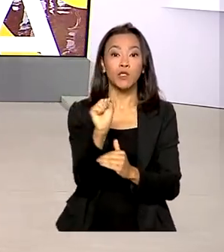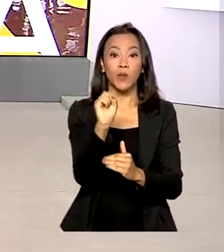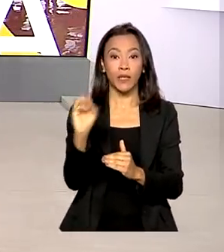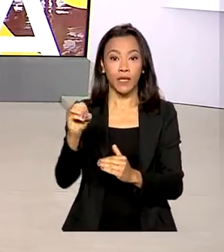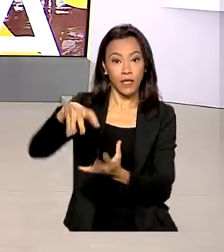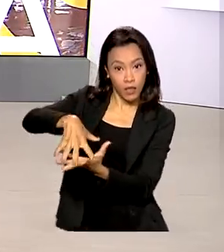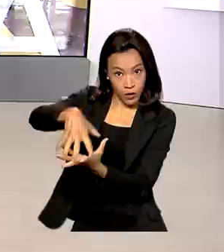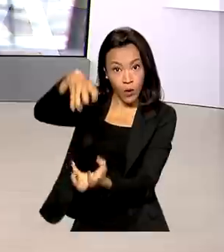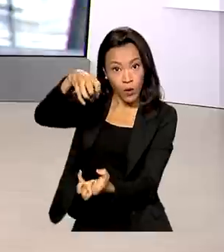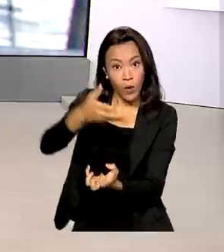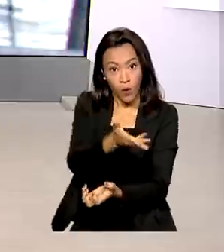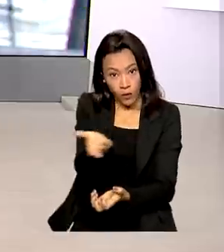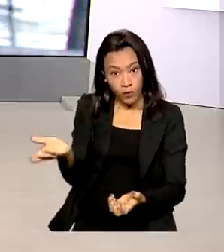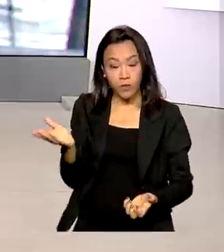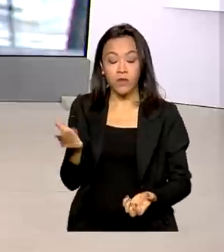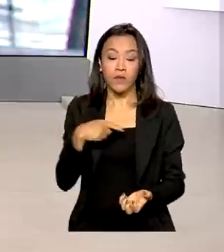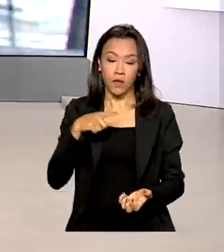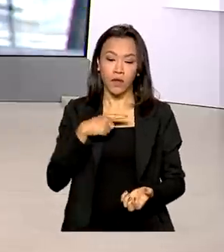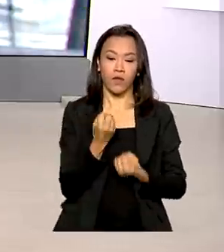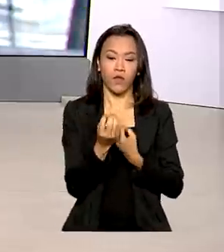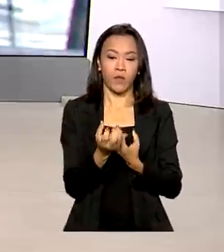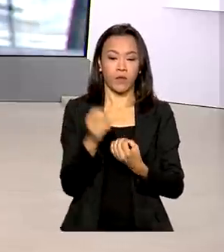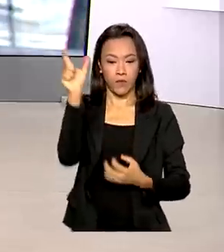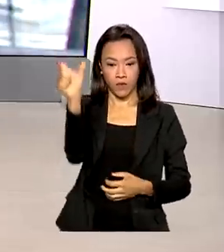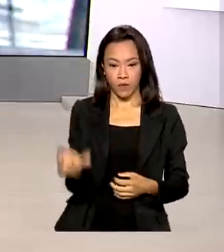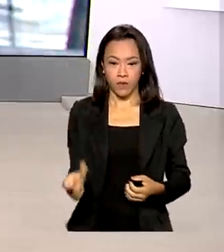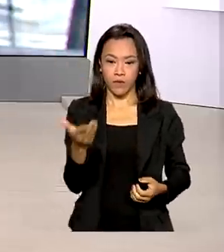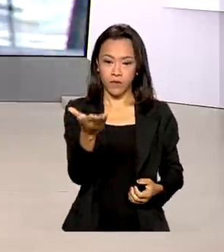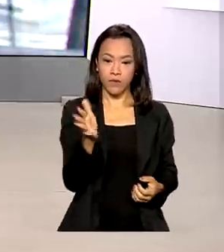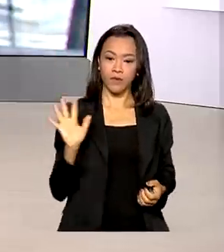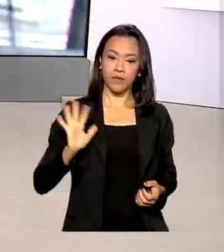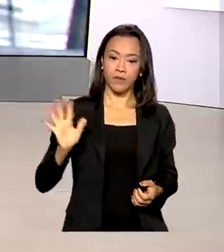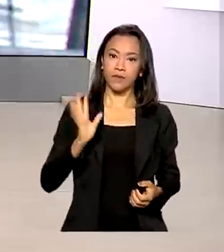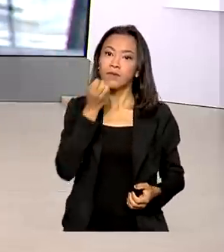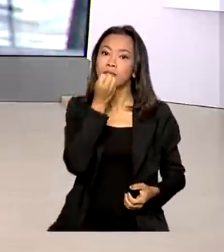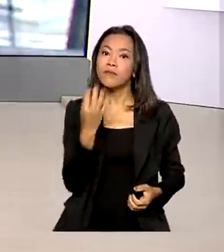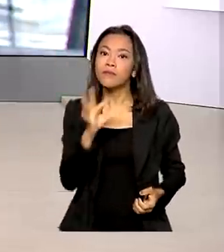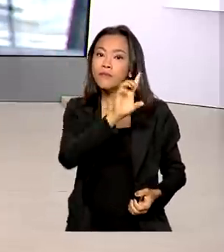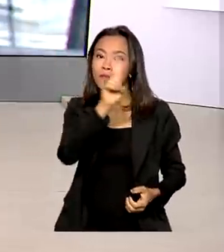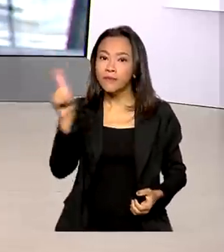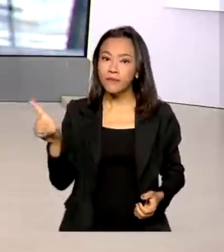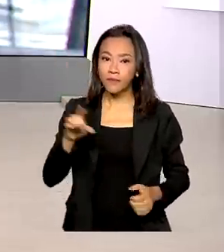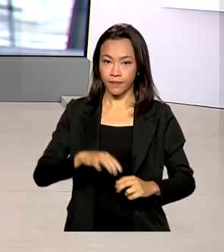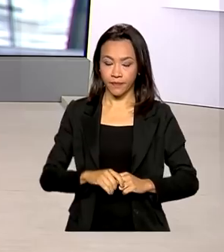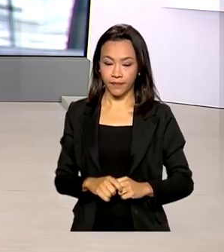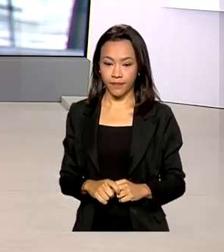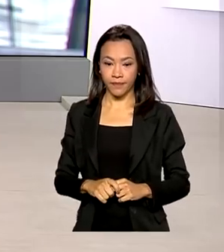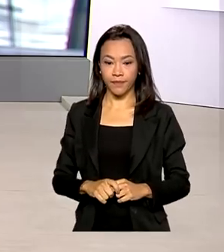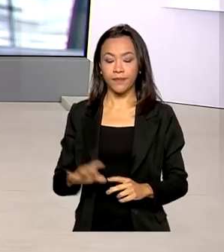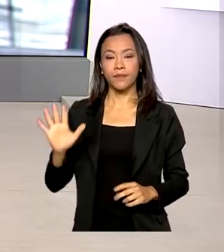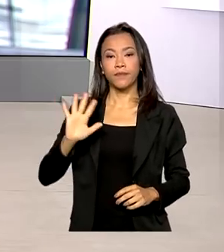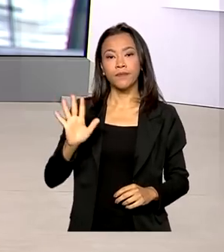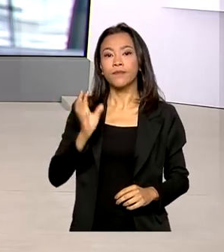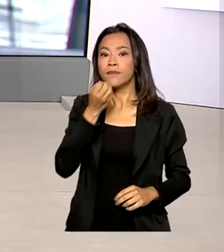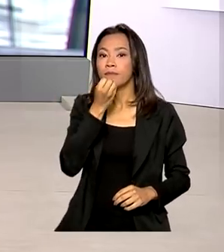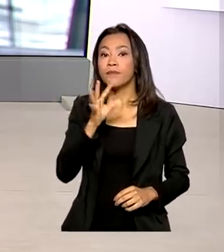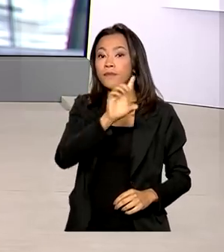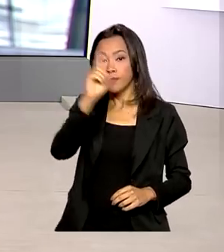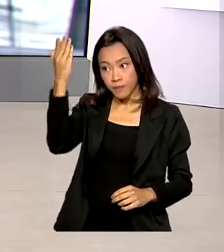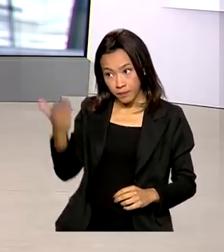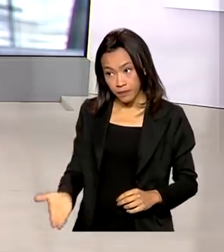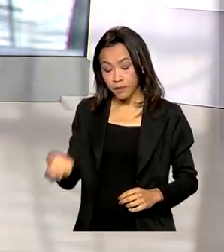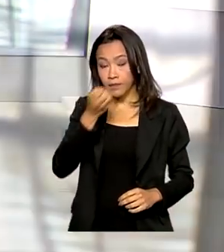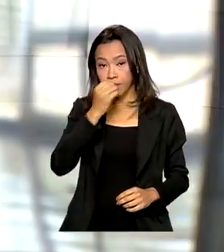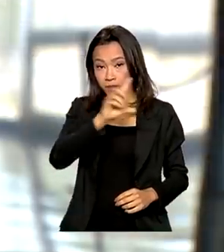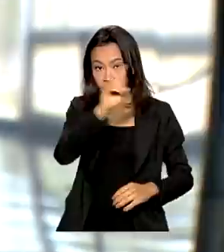O repórter Glauco de Queiroz traz as informações ao vivo para a gente. Oi, Glauco, bom dia. Olá, Luciana, bom dia para você